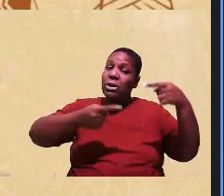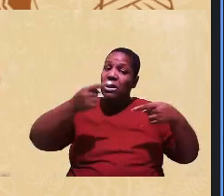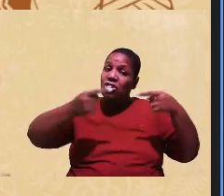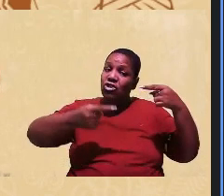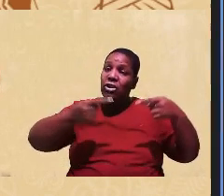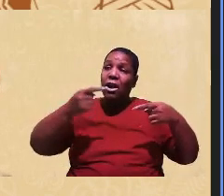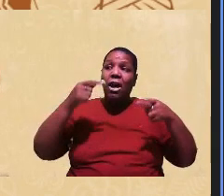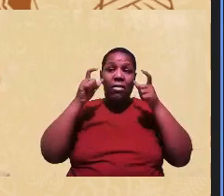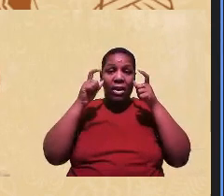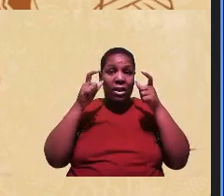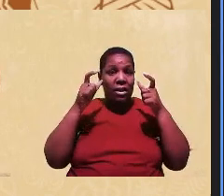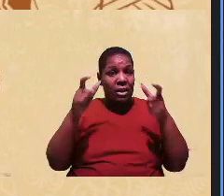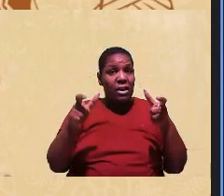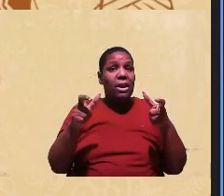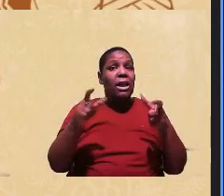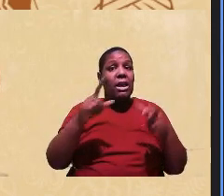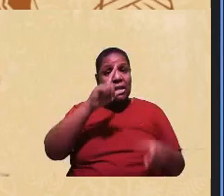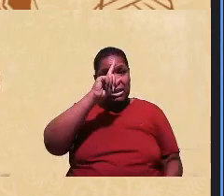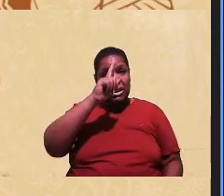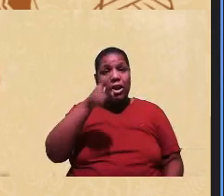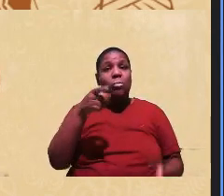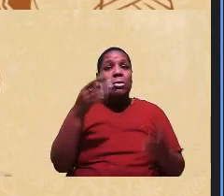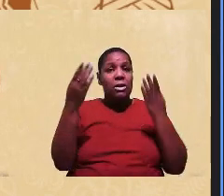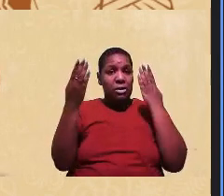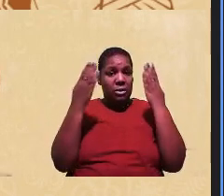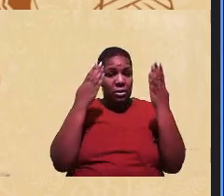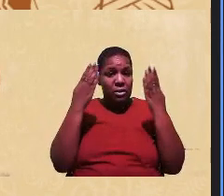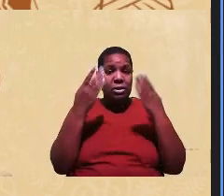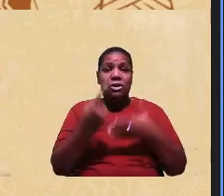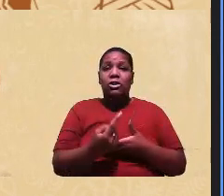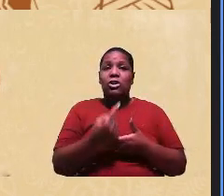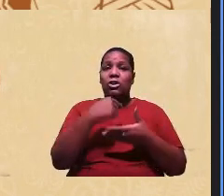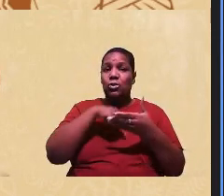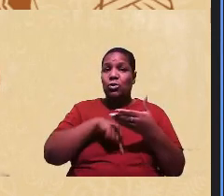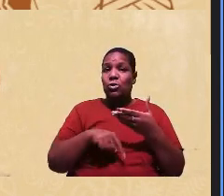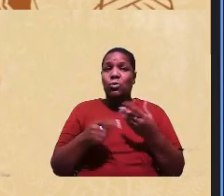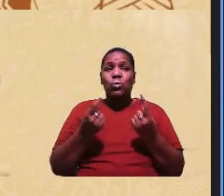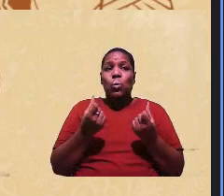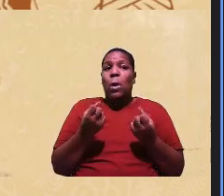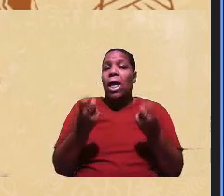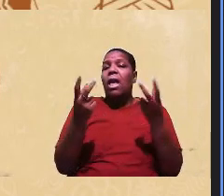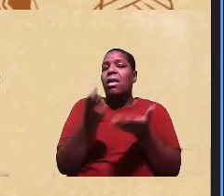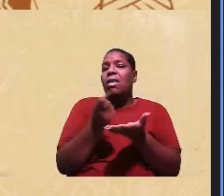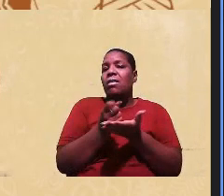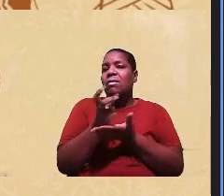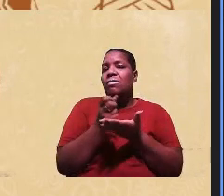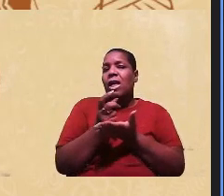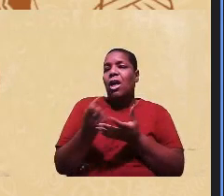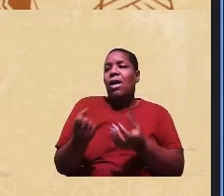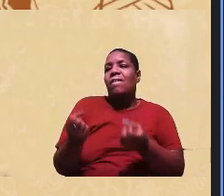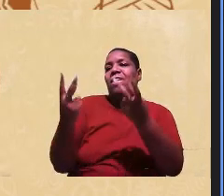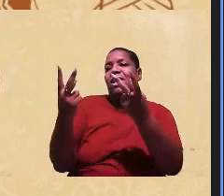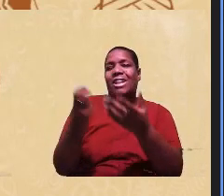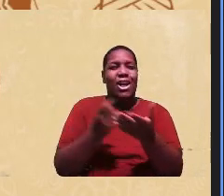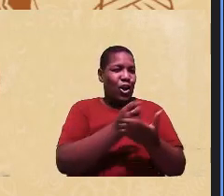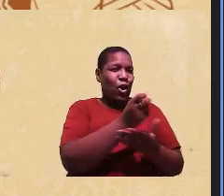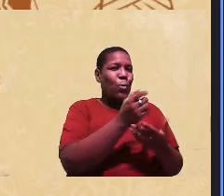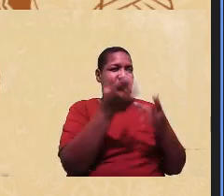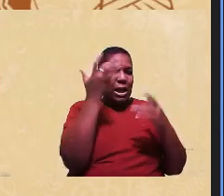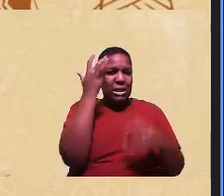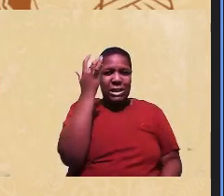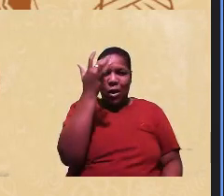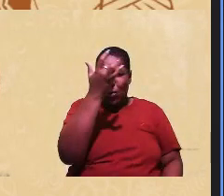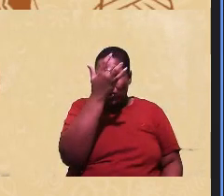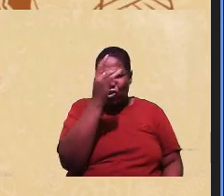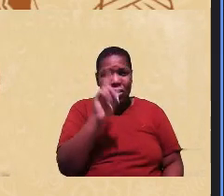as demandas psicológicas a subjetividade ela não é mercadológica no sentido de compra e venda é preciso se estabelecer